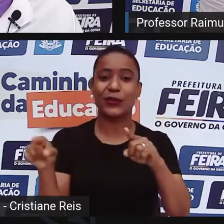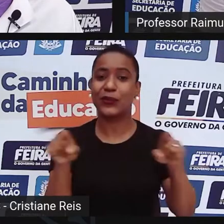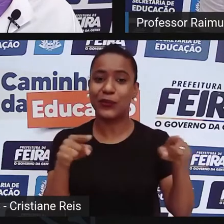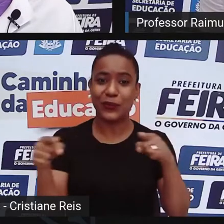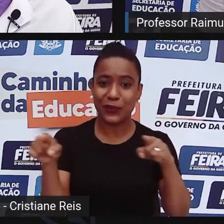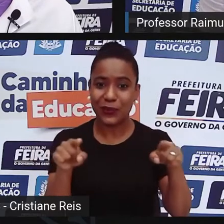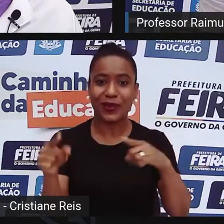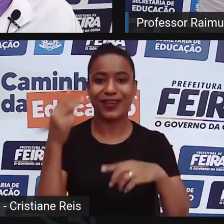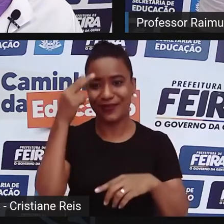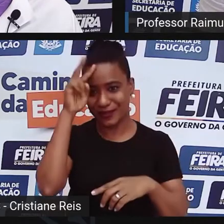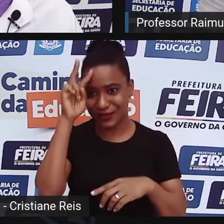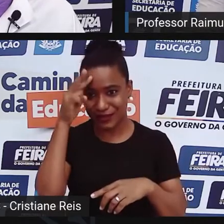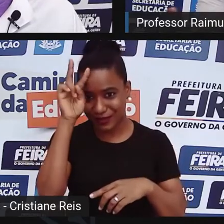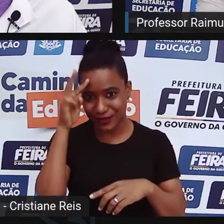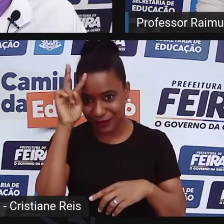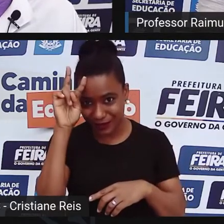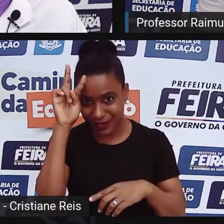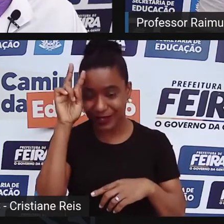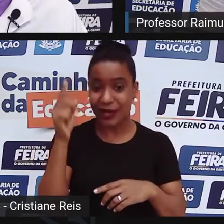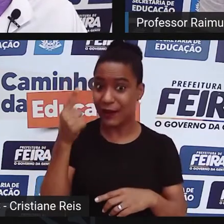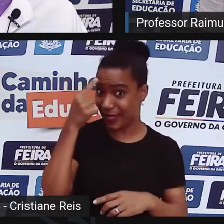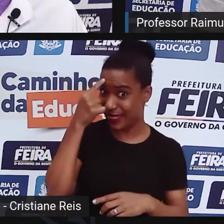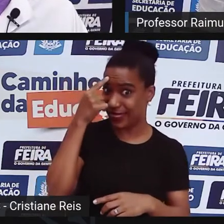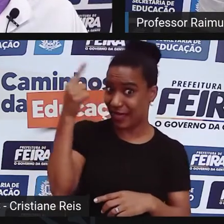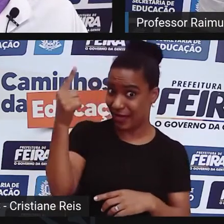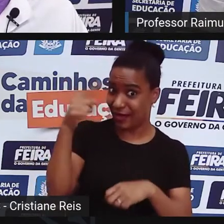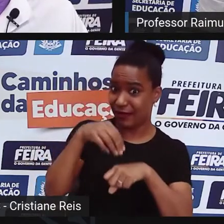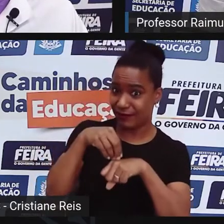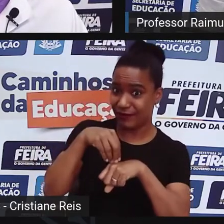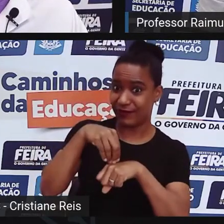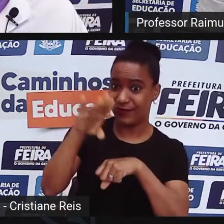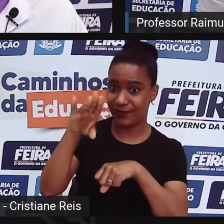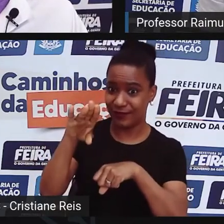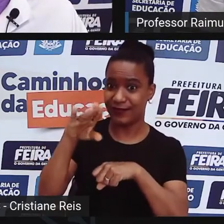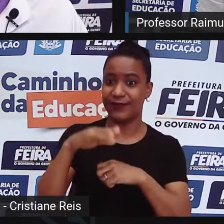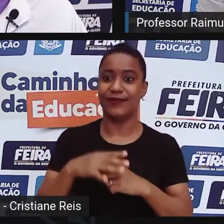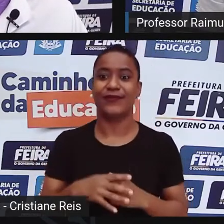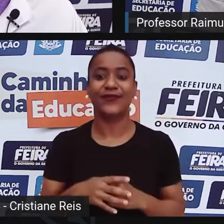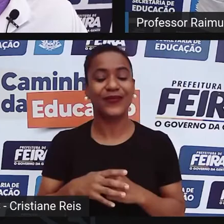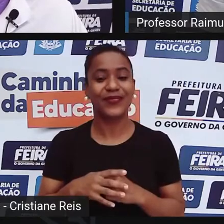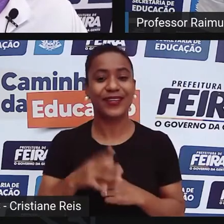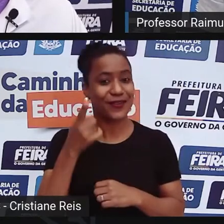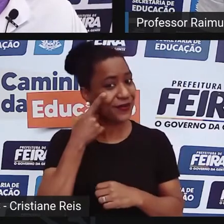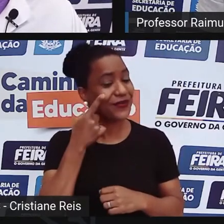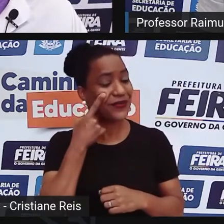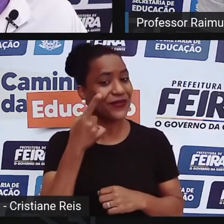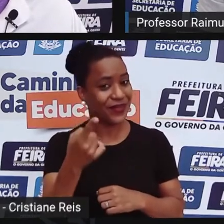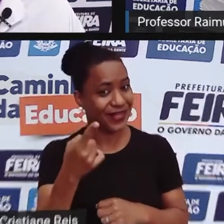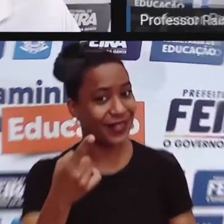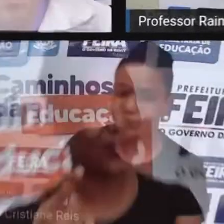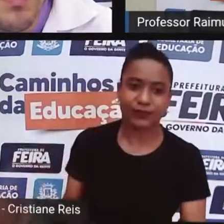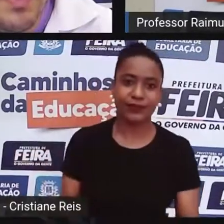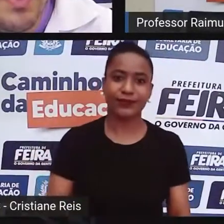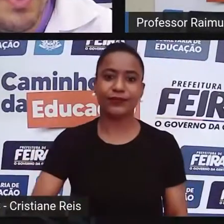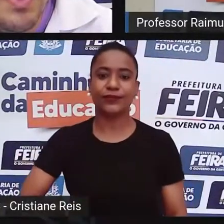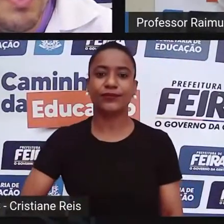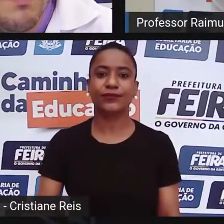uma história, manda uma ideia. Então, esse é o ofício da capoeira angola.